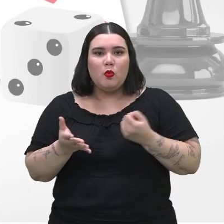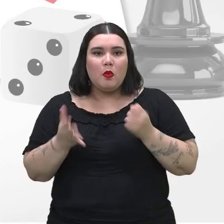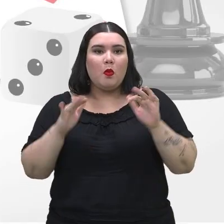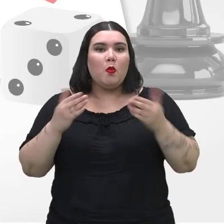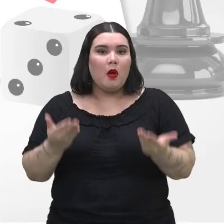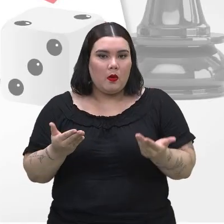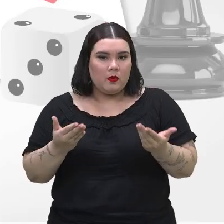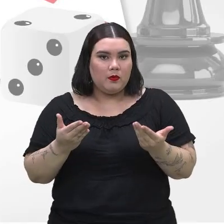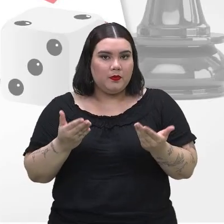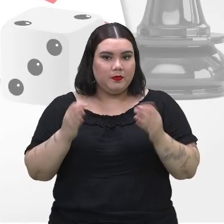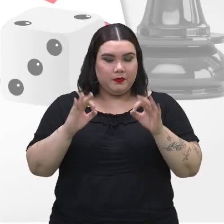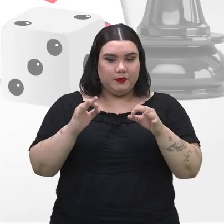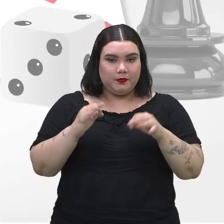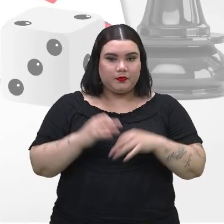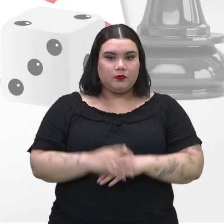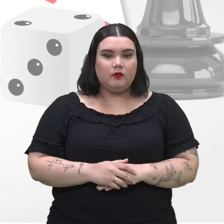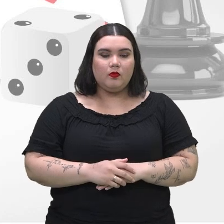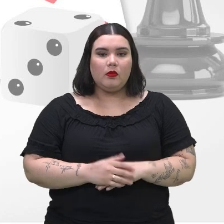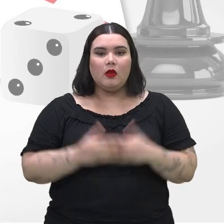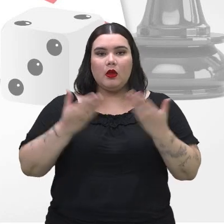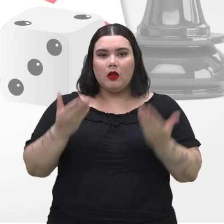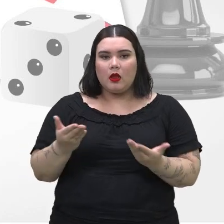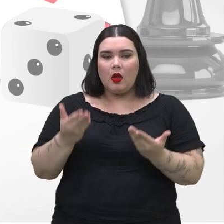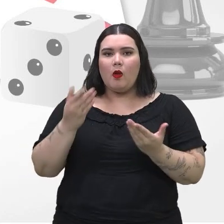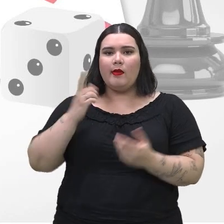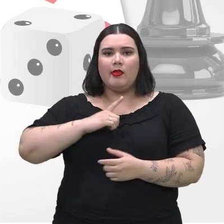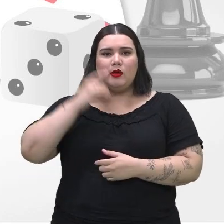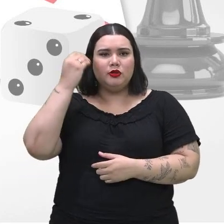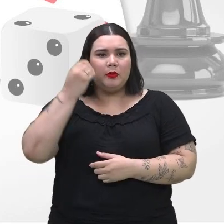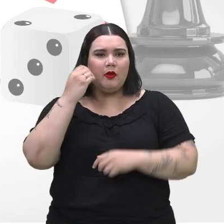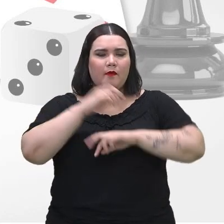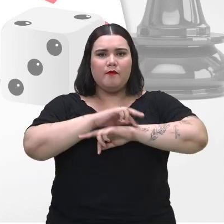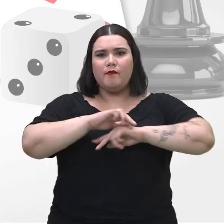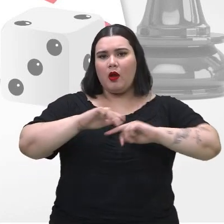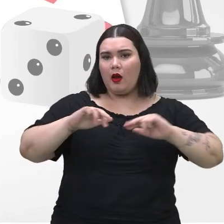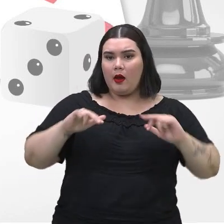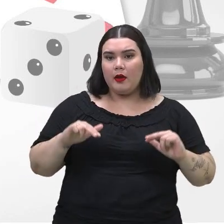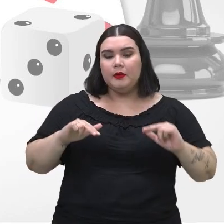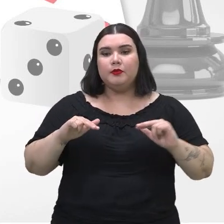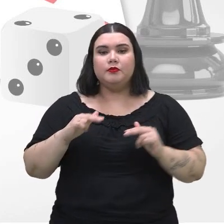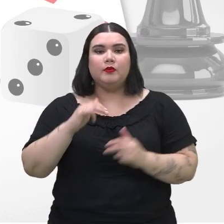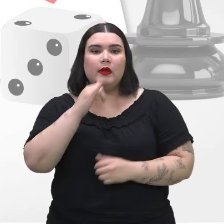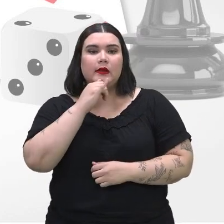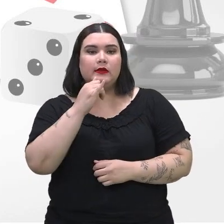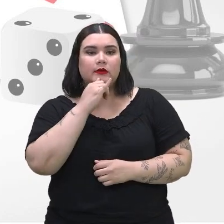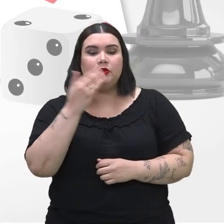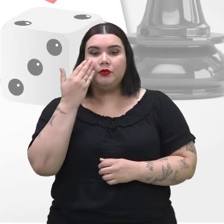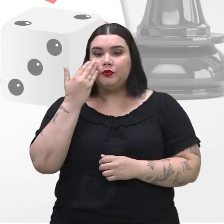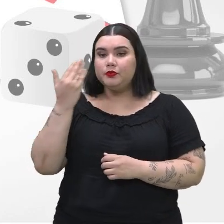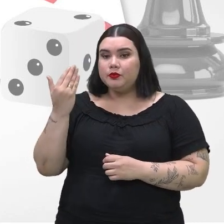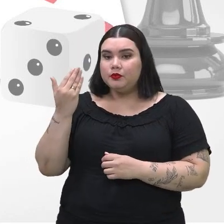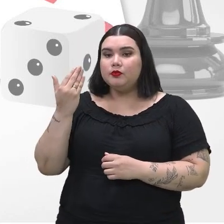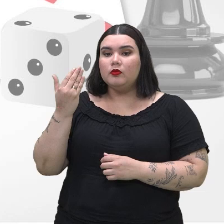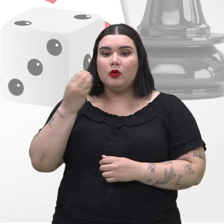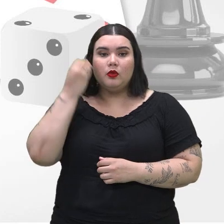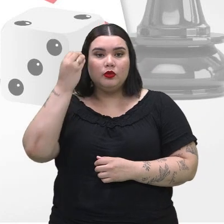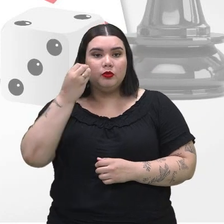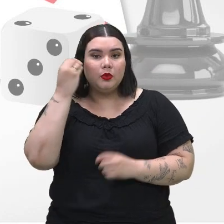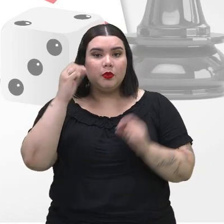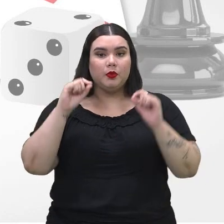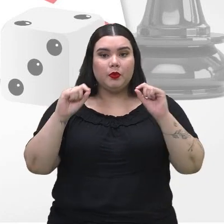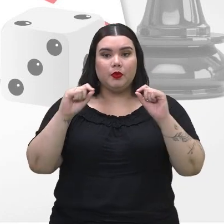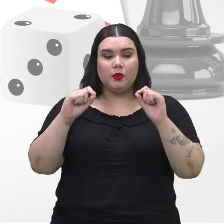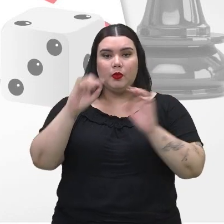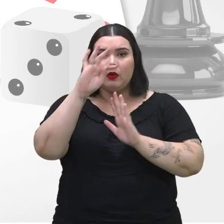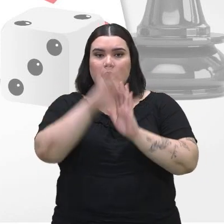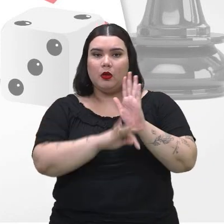pessoal? O experimento aleatório, a gente tem vários no nosso cotidiano. Vamos começar com o experimento, aliás, que